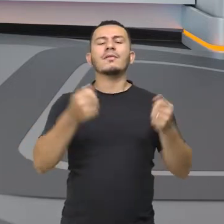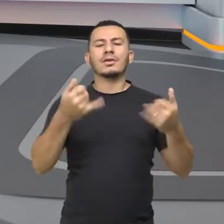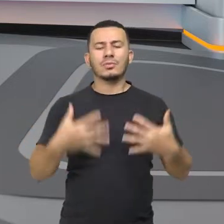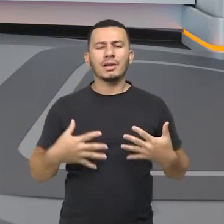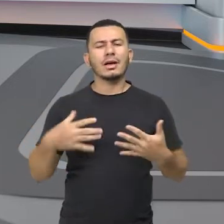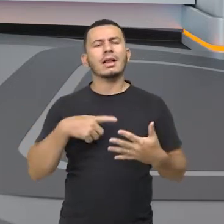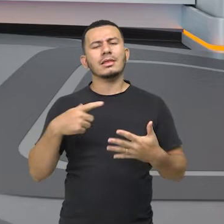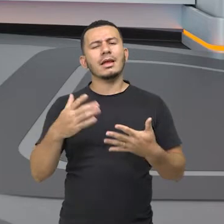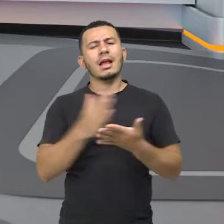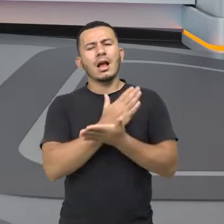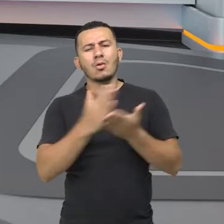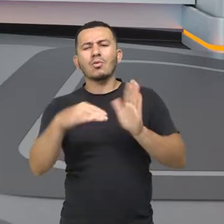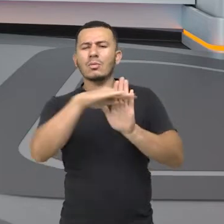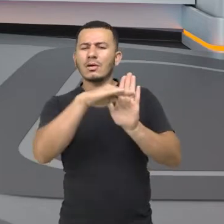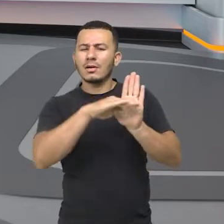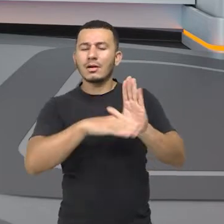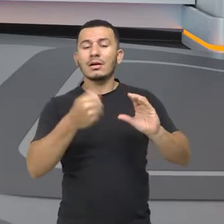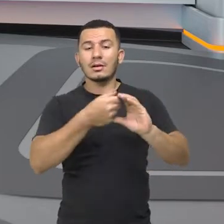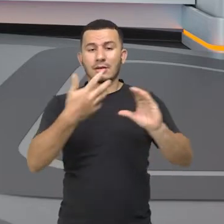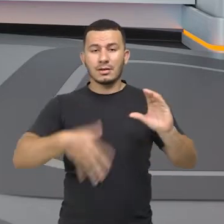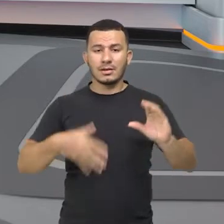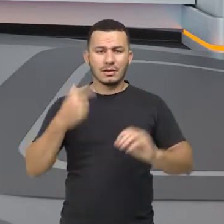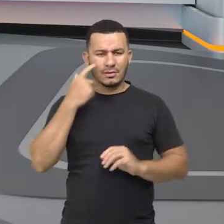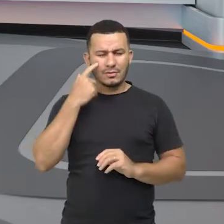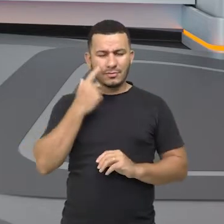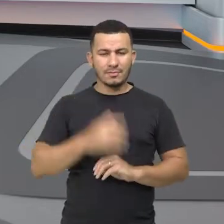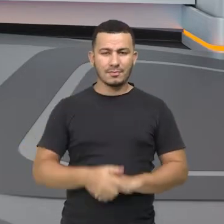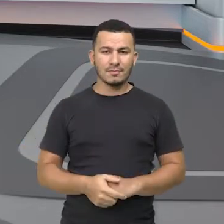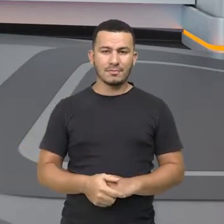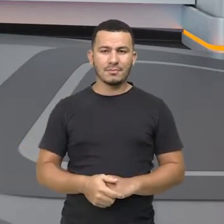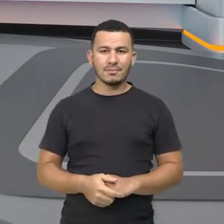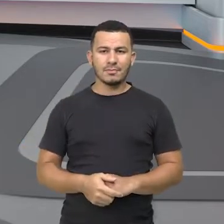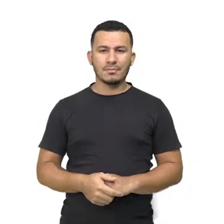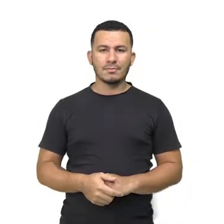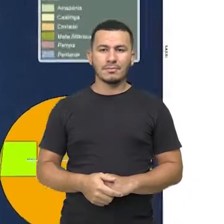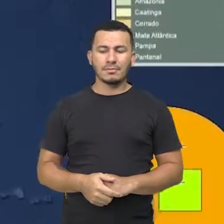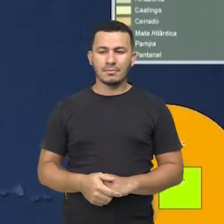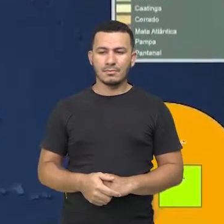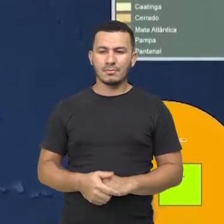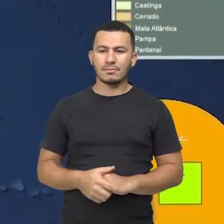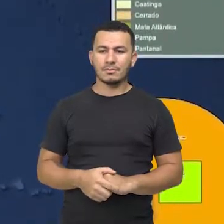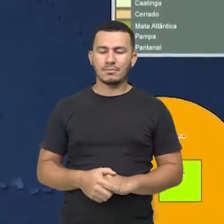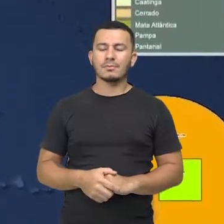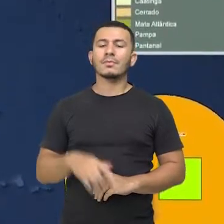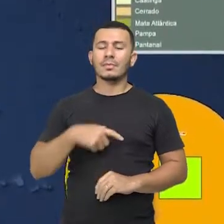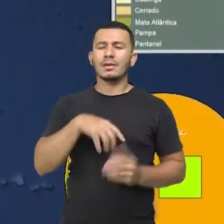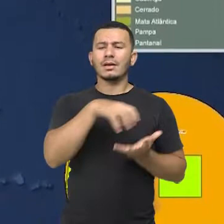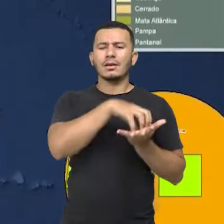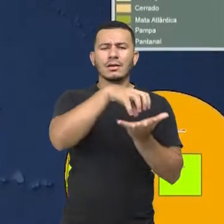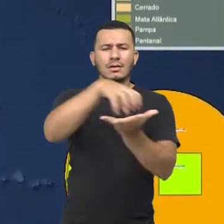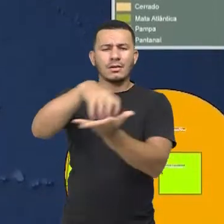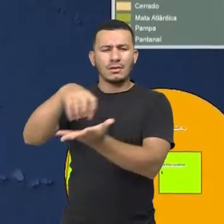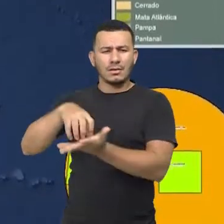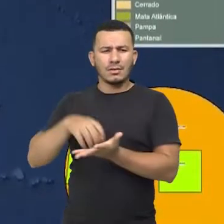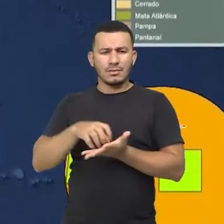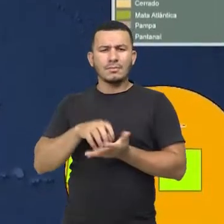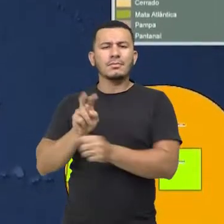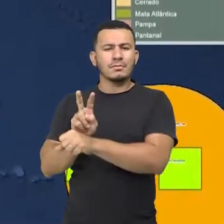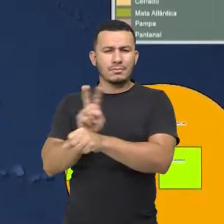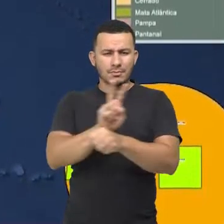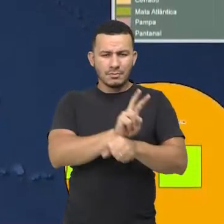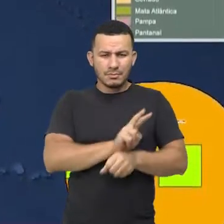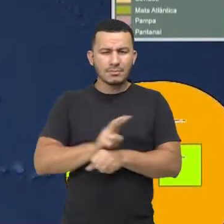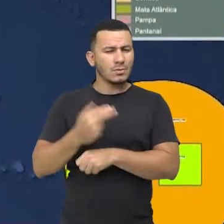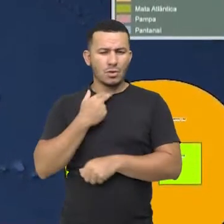algumas de suas características. Então, prestem atenção. As unidades de proteção integral não podem ser